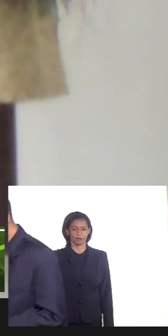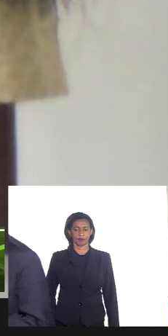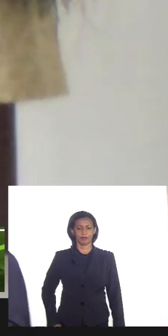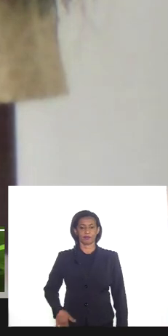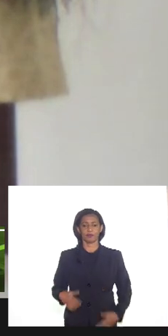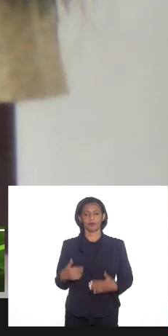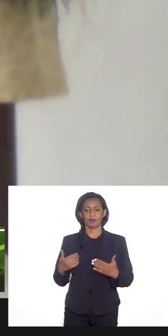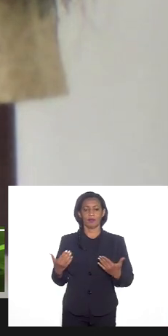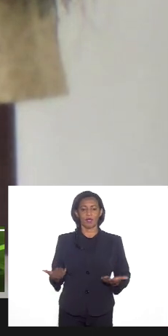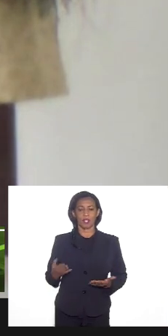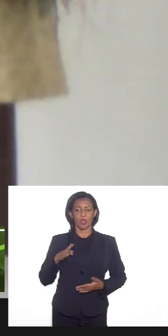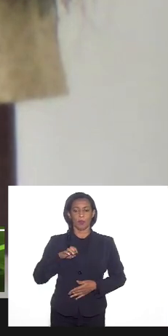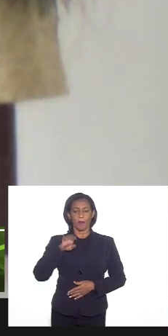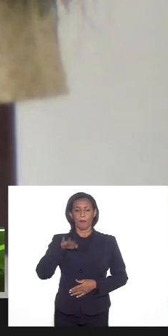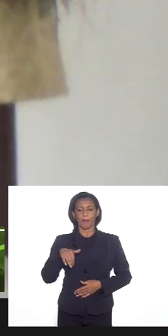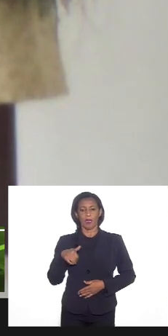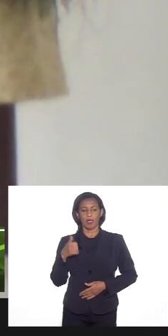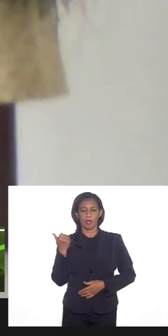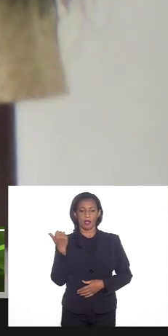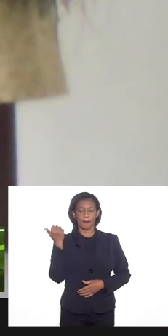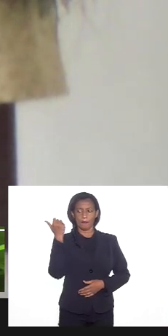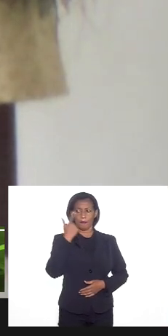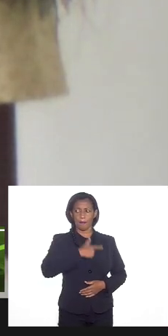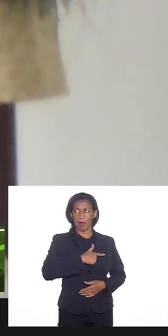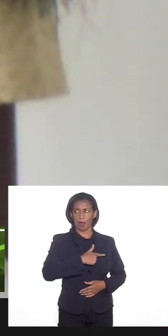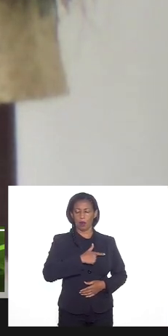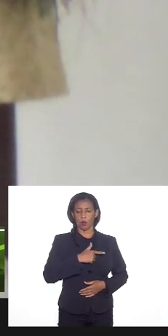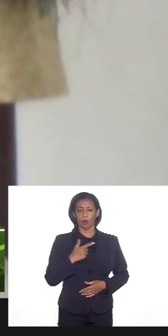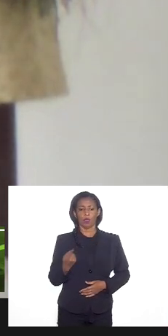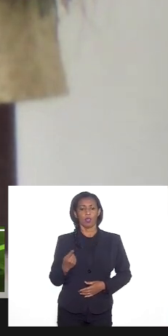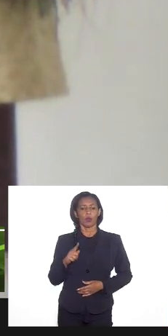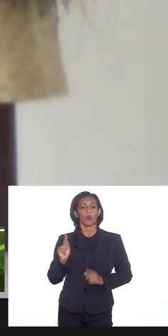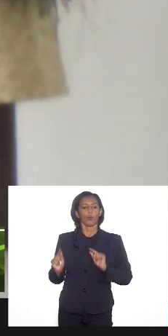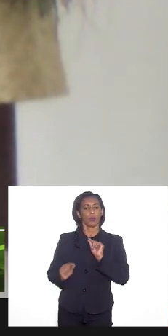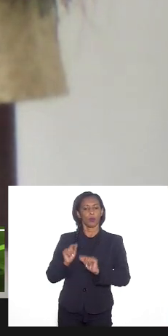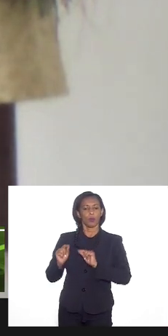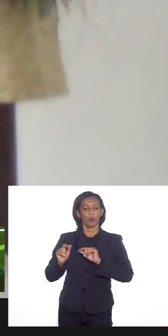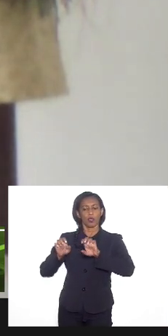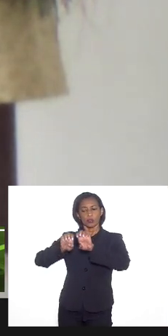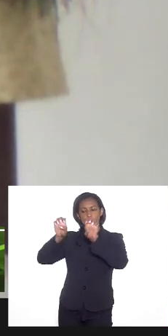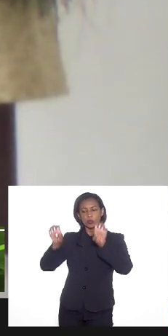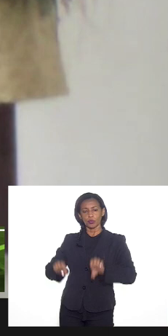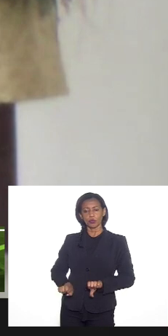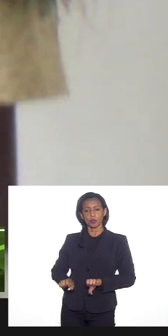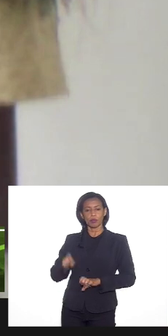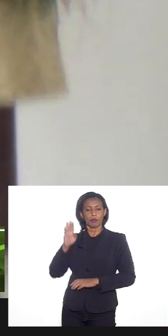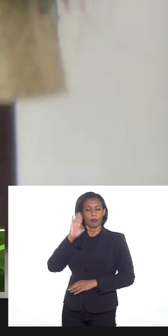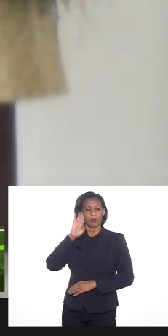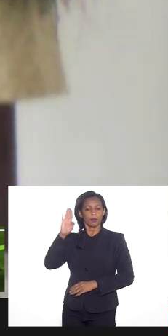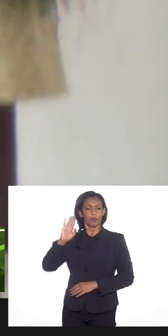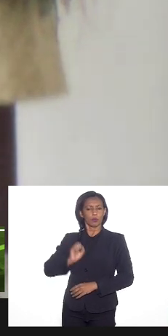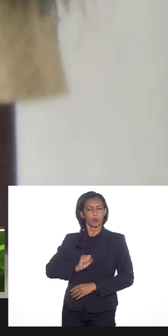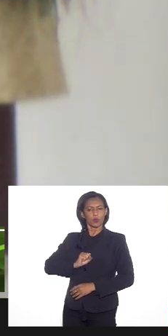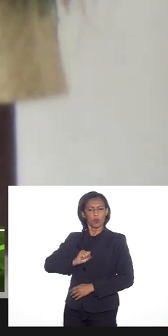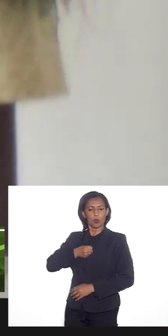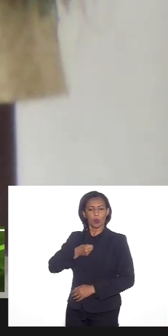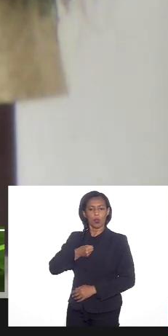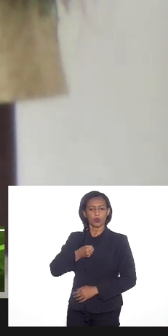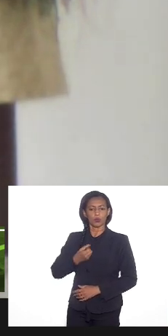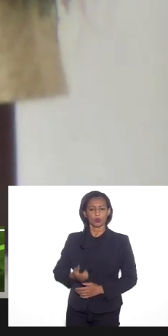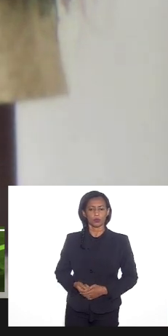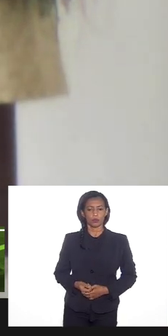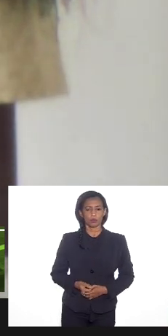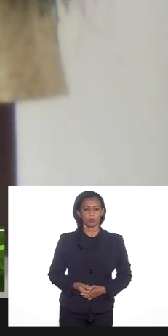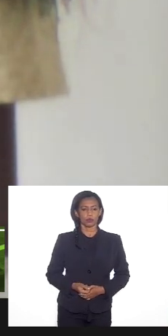o bem e o mal é o pressuposto estrutural e fundante desse ódio que